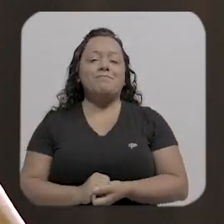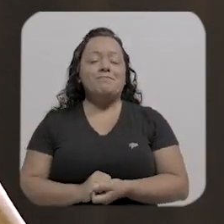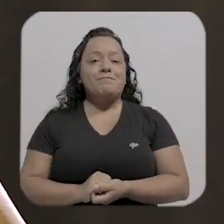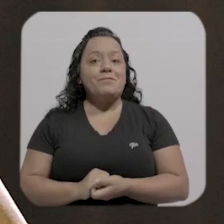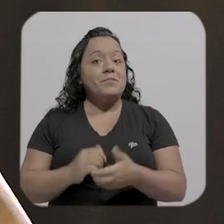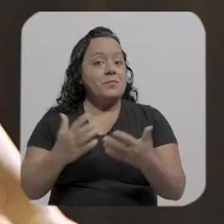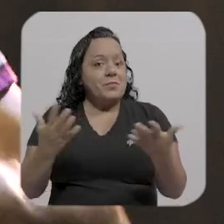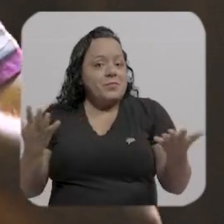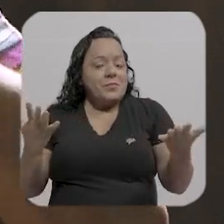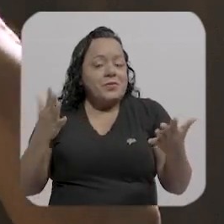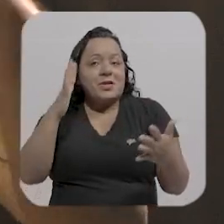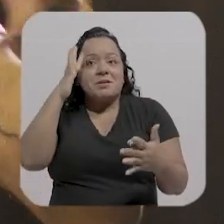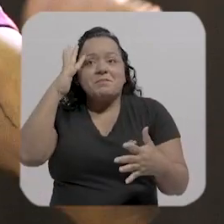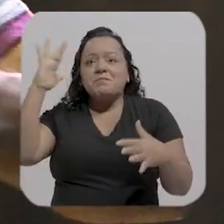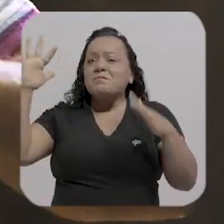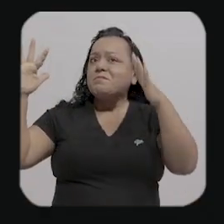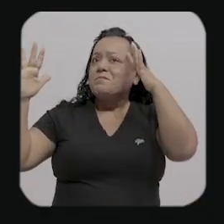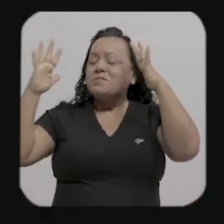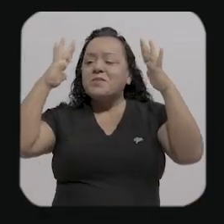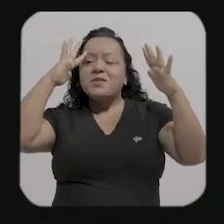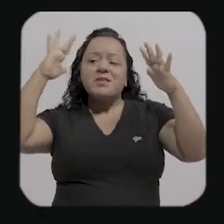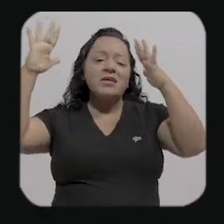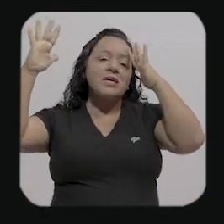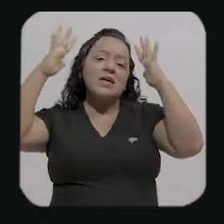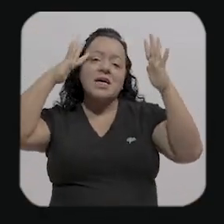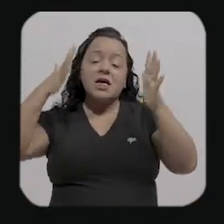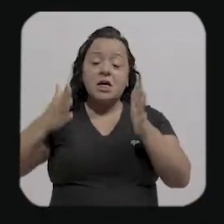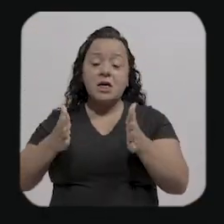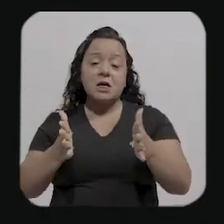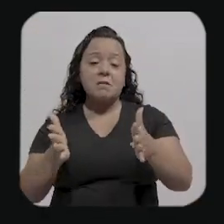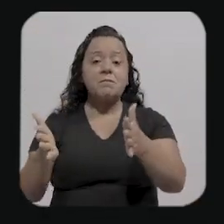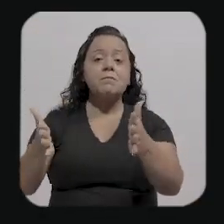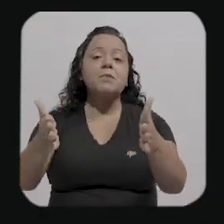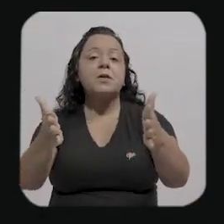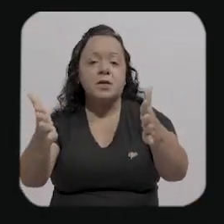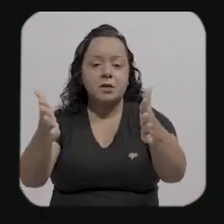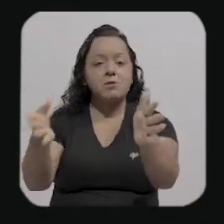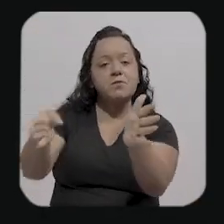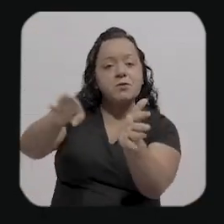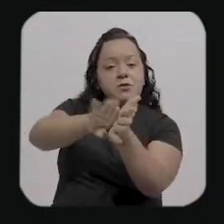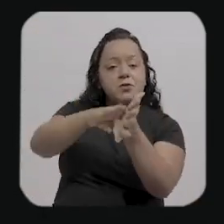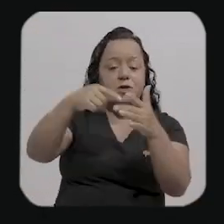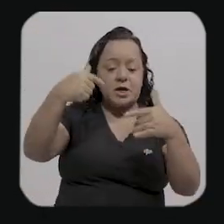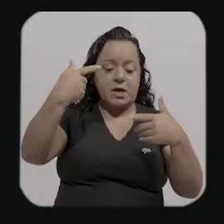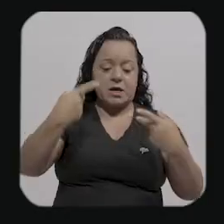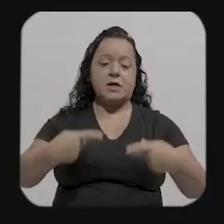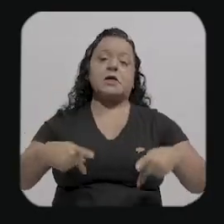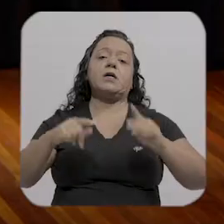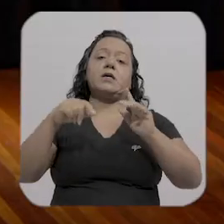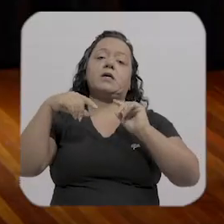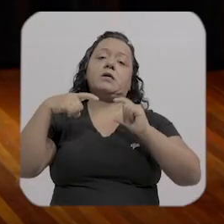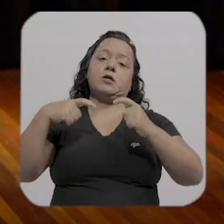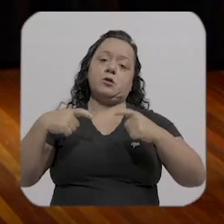E aí isso me vem vários caminhos que me fizeram chegar a esse lugar.